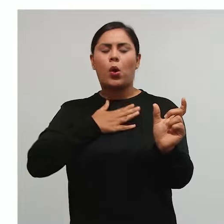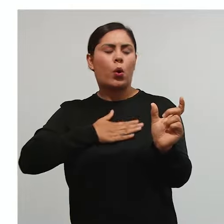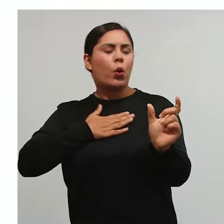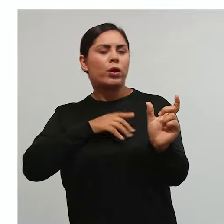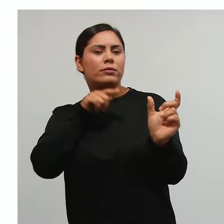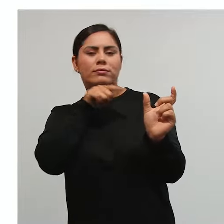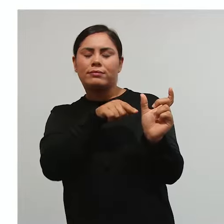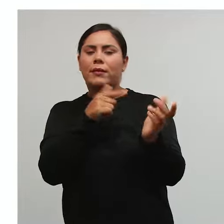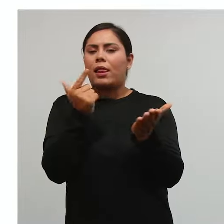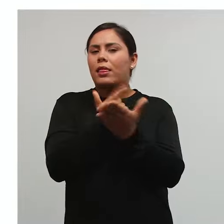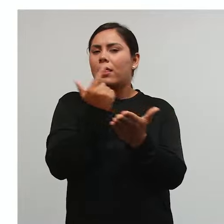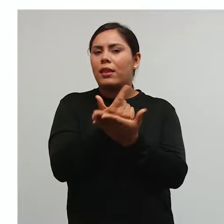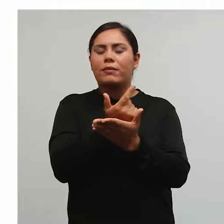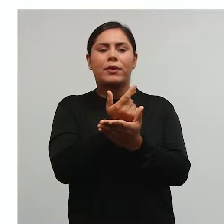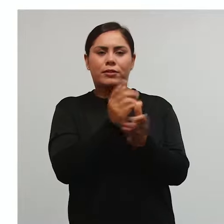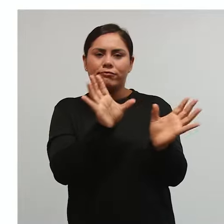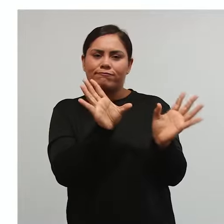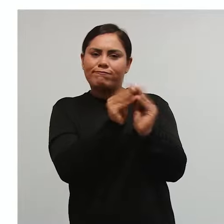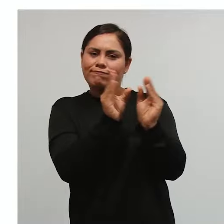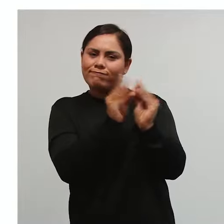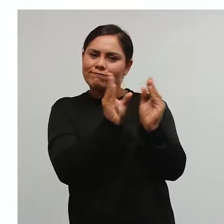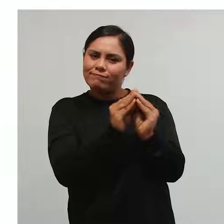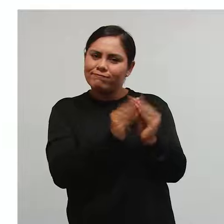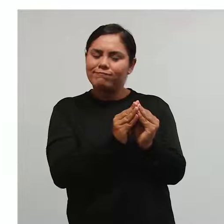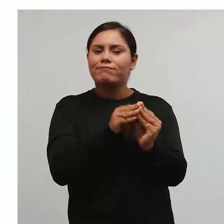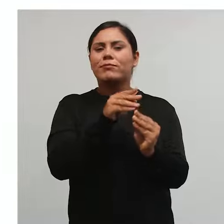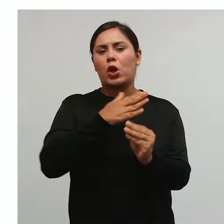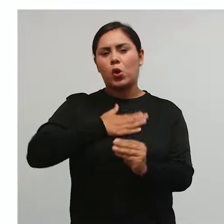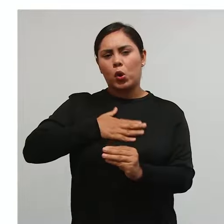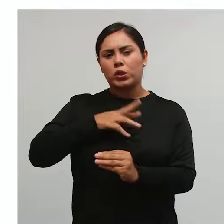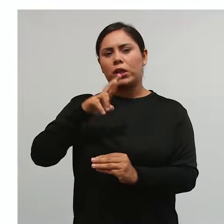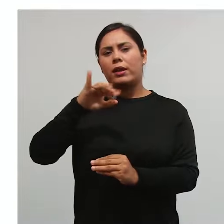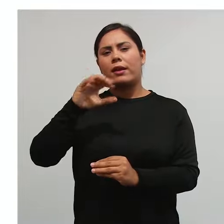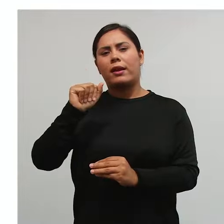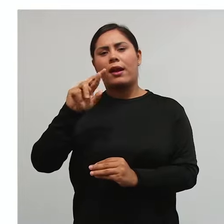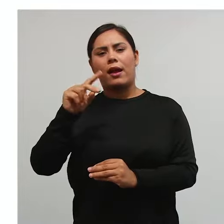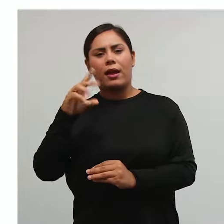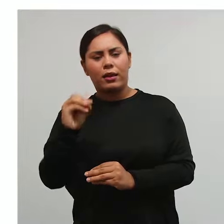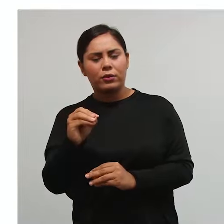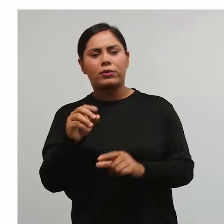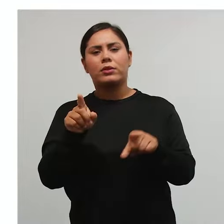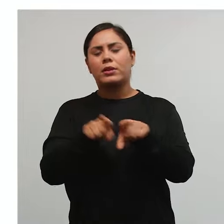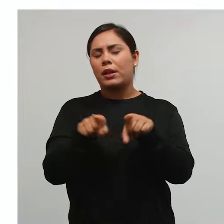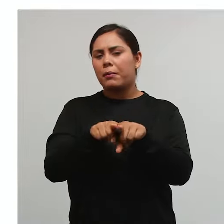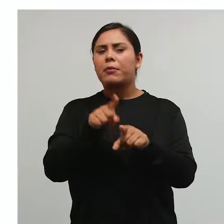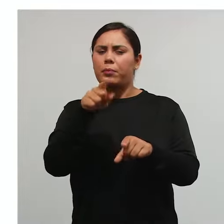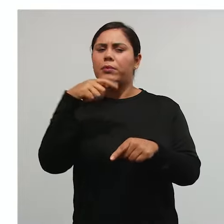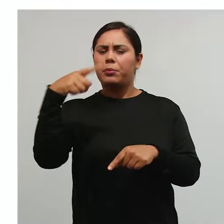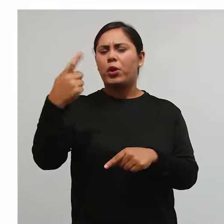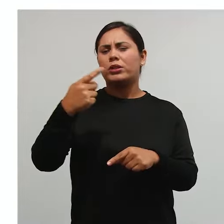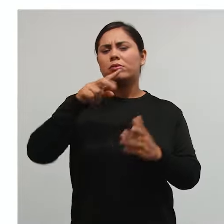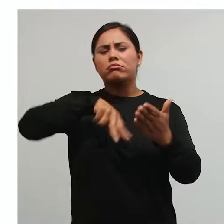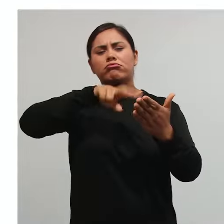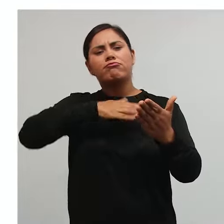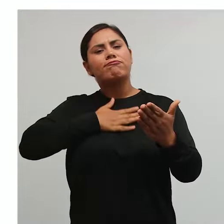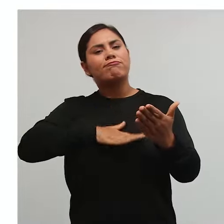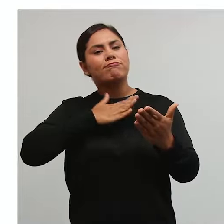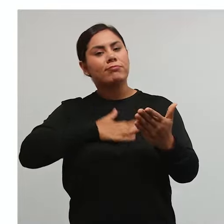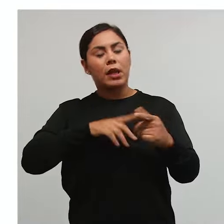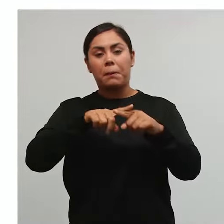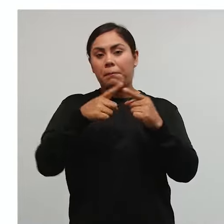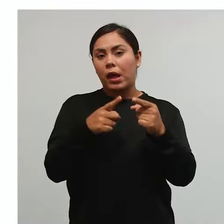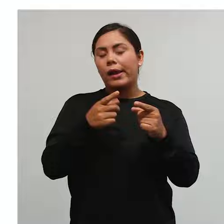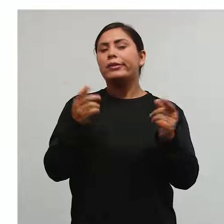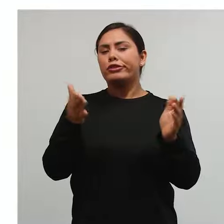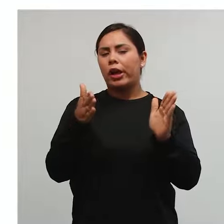que é um livro mais, assim, resumido, né? Gosto do Ricardo Alexandre também, vocês podem ler com calma depois. Mas